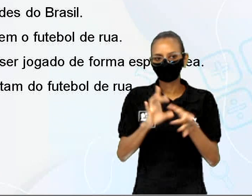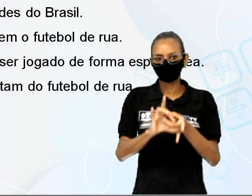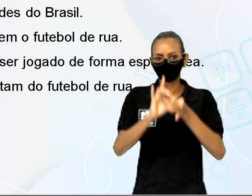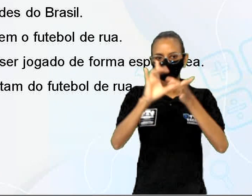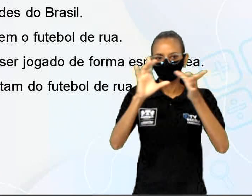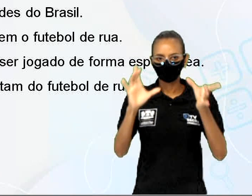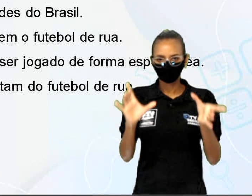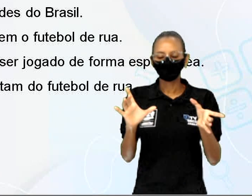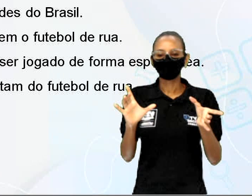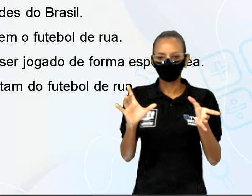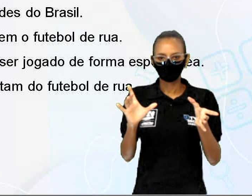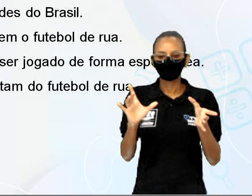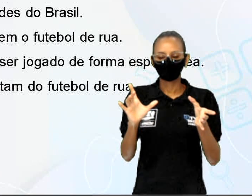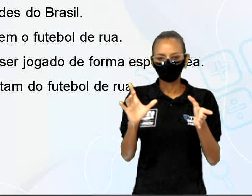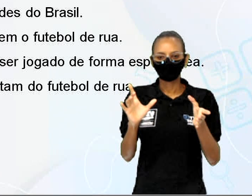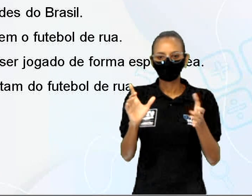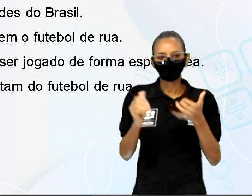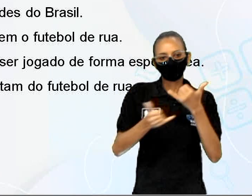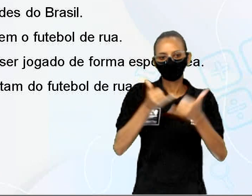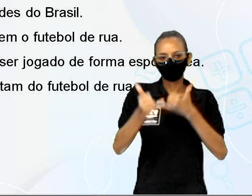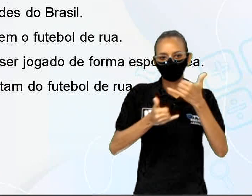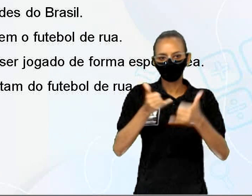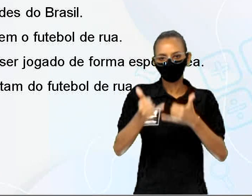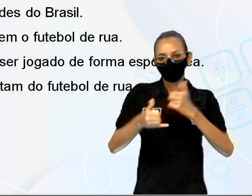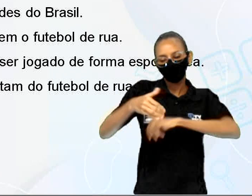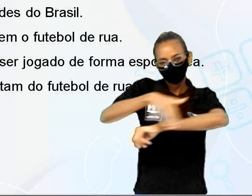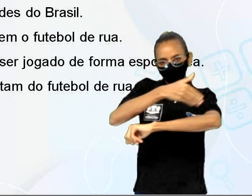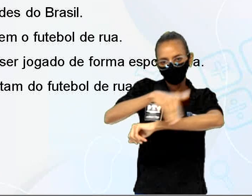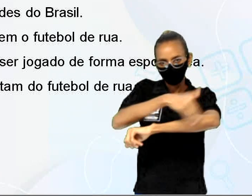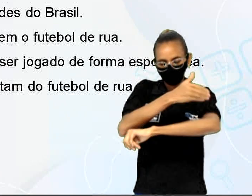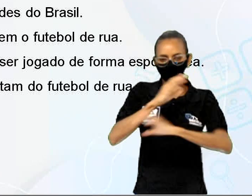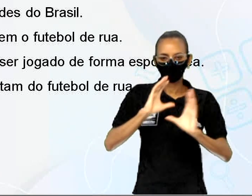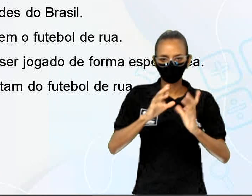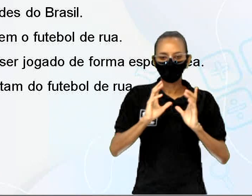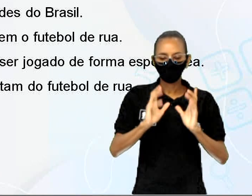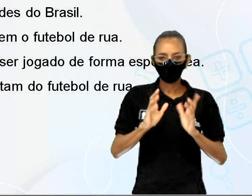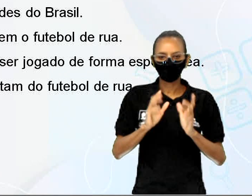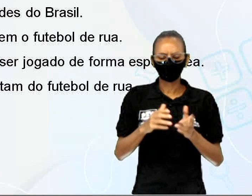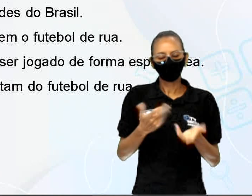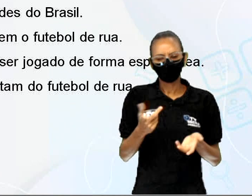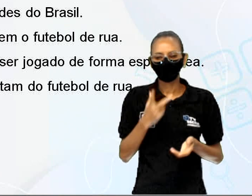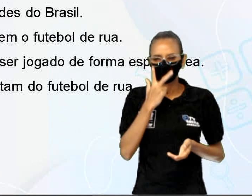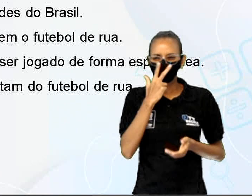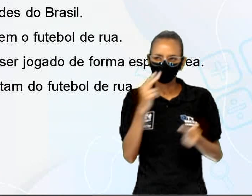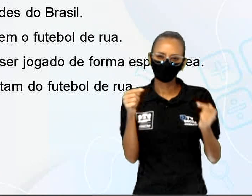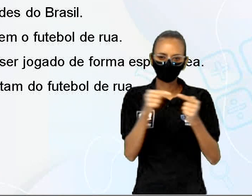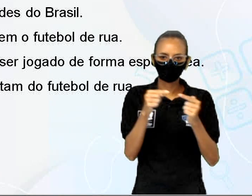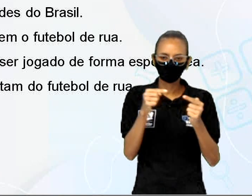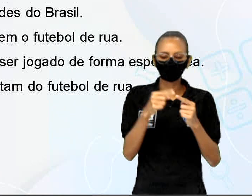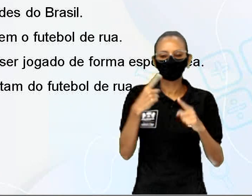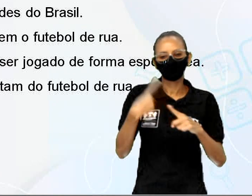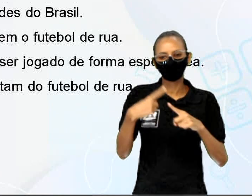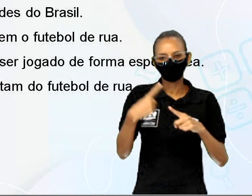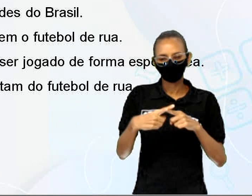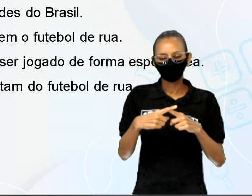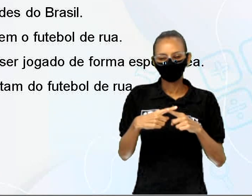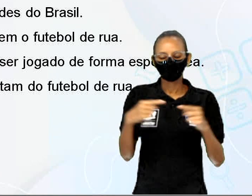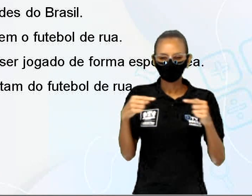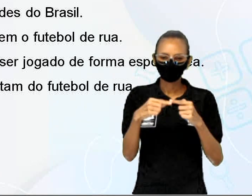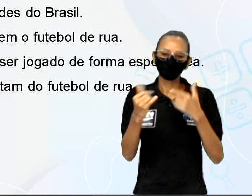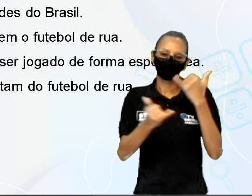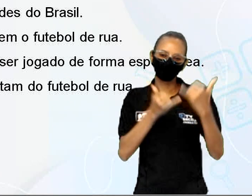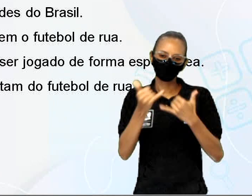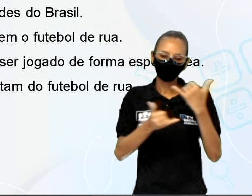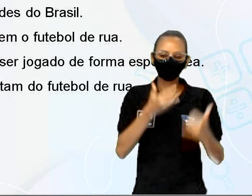de rua essa sim parece muito mais interessante muito mais plausível que a gente vê que o futebol de rua é trazido como uma brincadeira que as crianças são